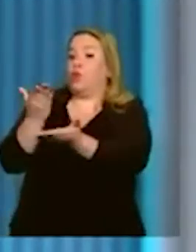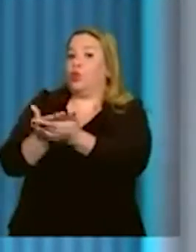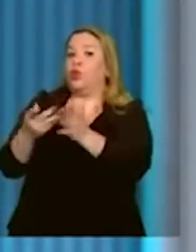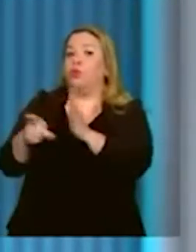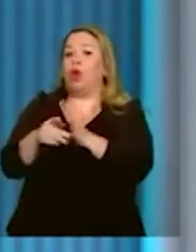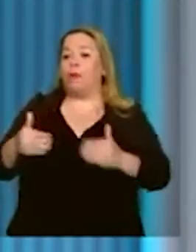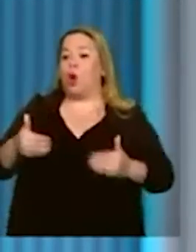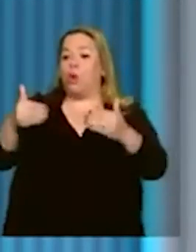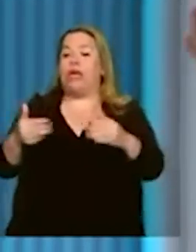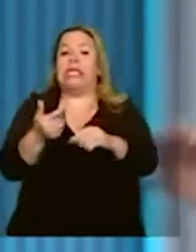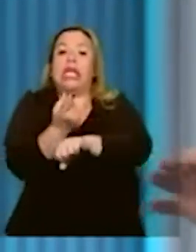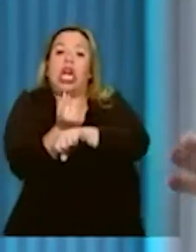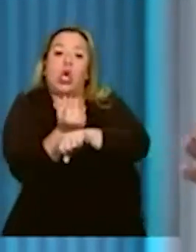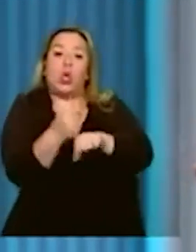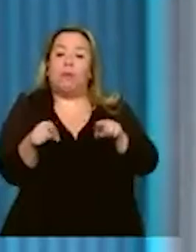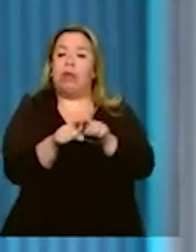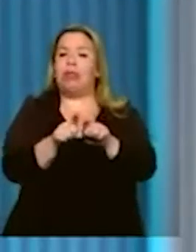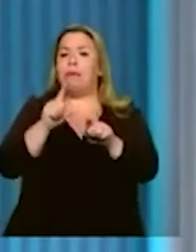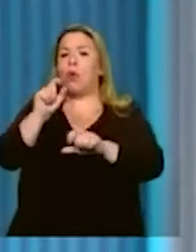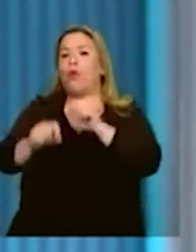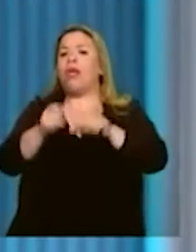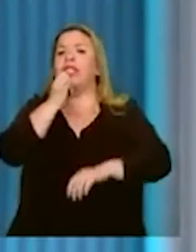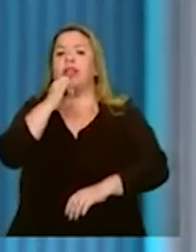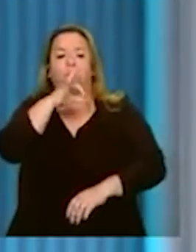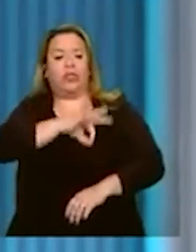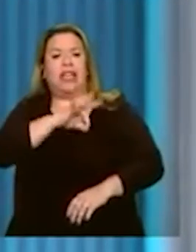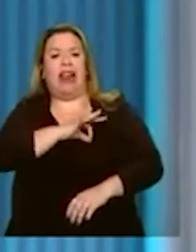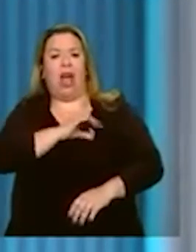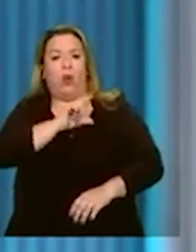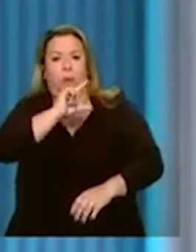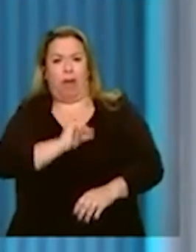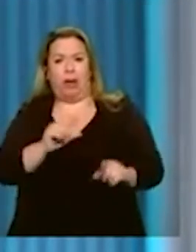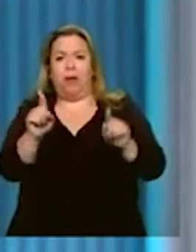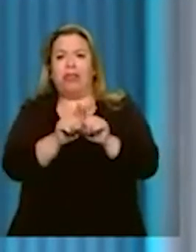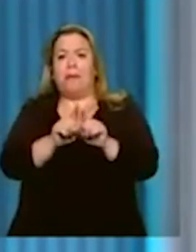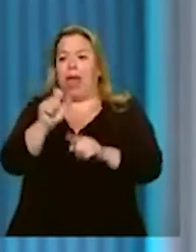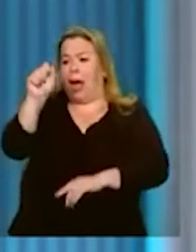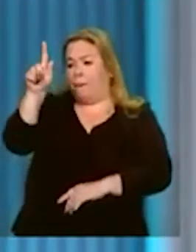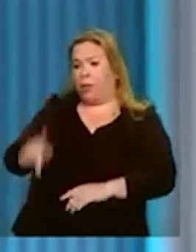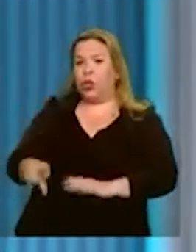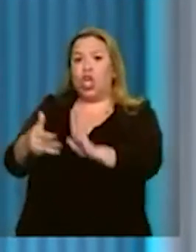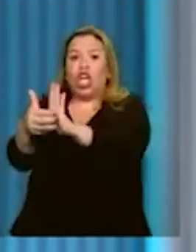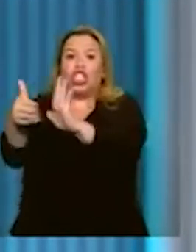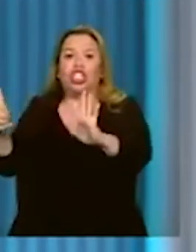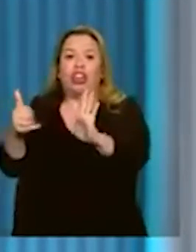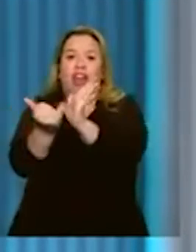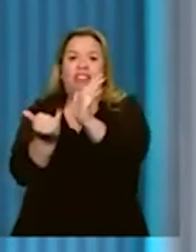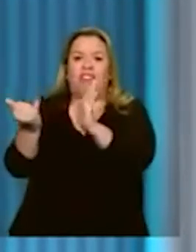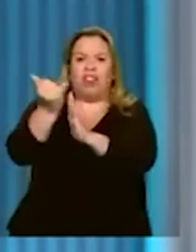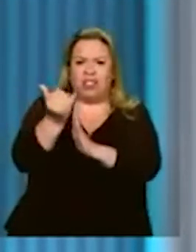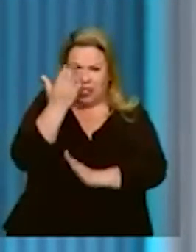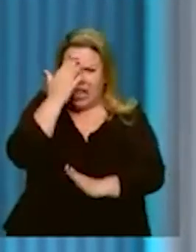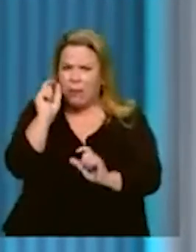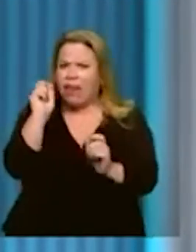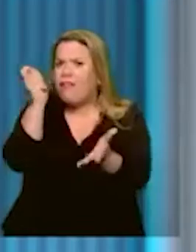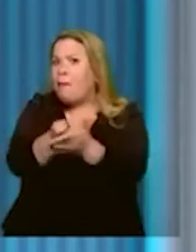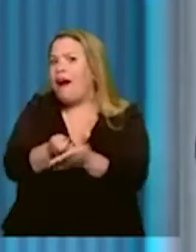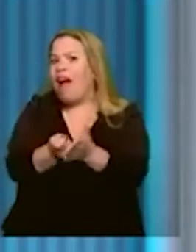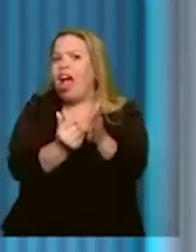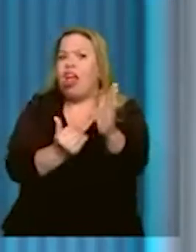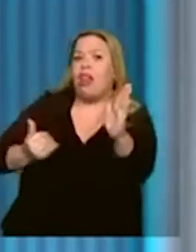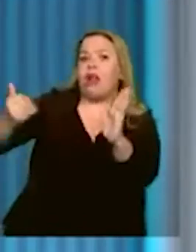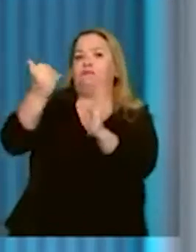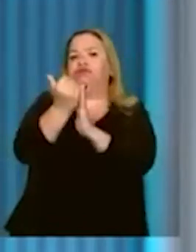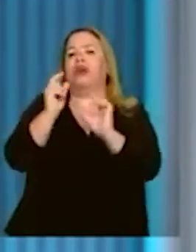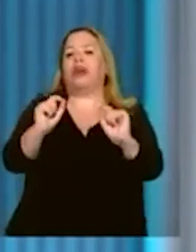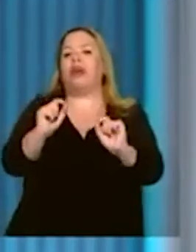desvinculação do salário mínimo e da aposentadoria da inflação. Você sabe quem vai pagar a conta. É você. São os milhões,